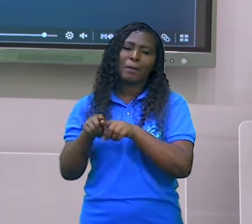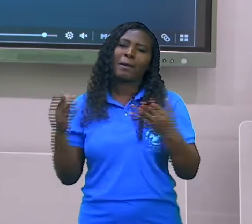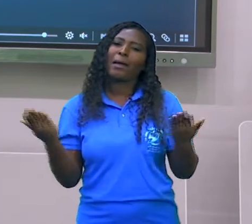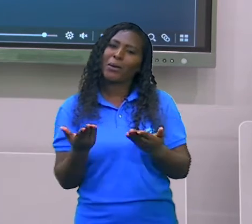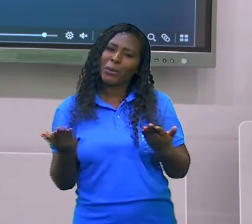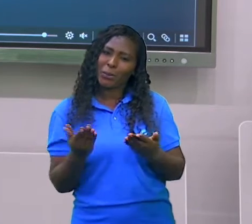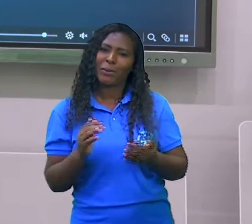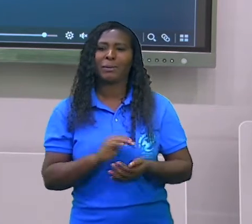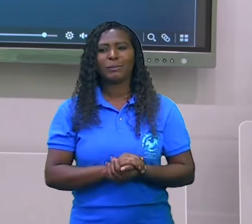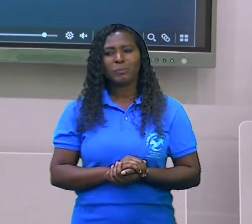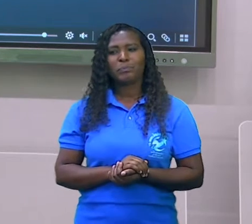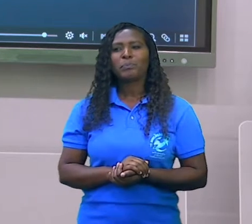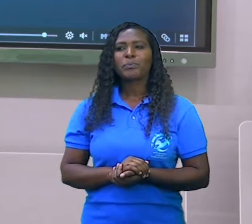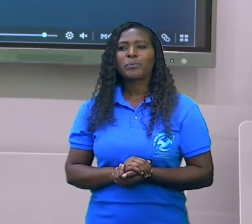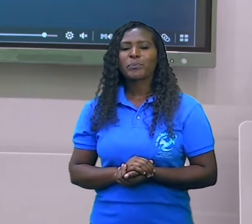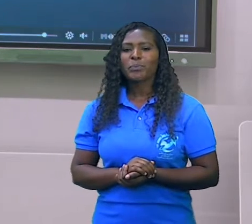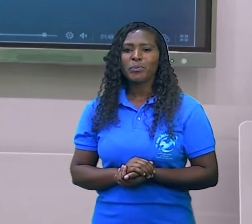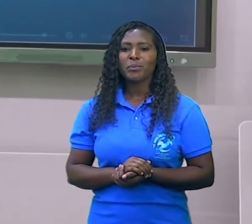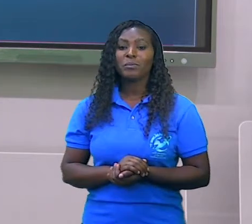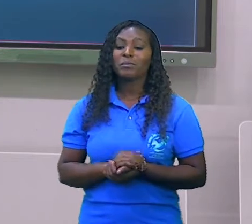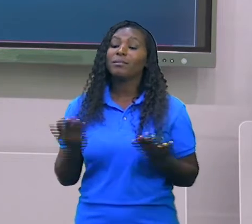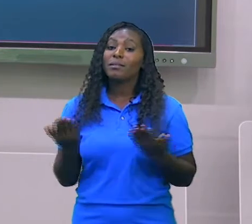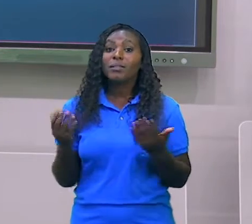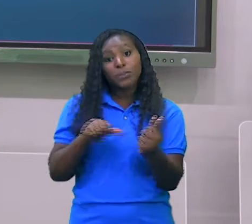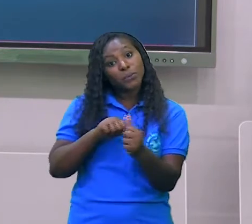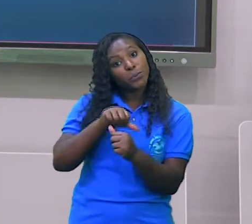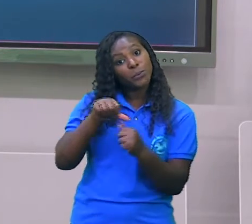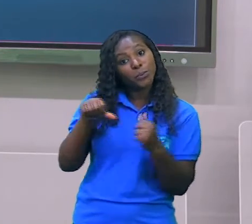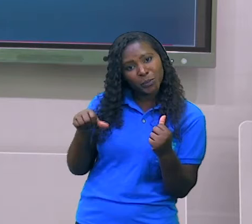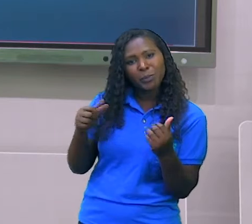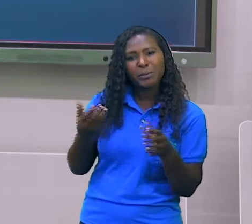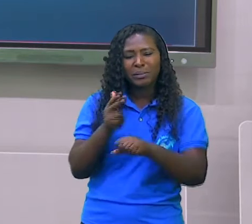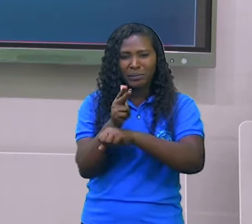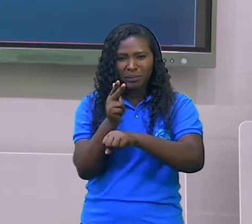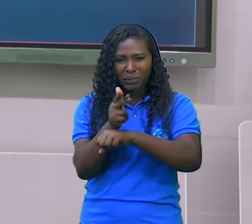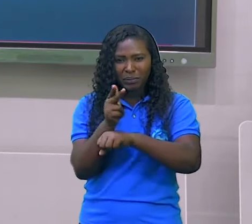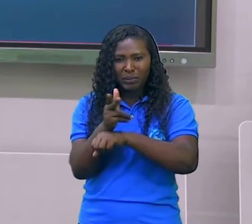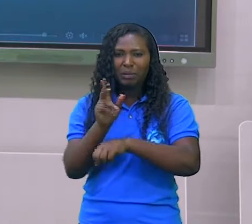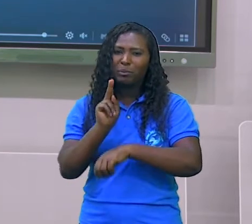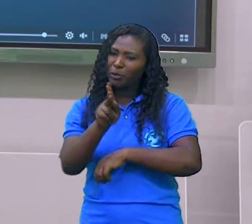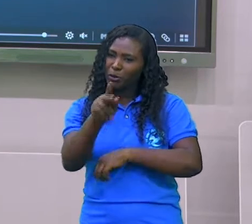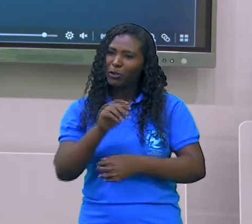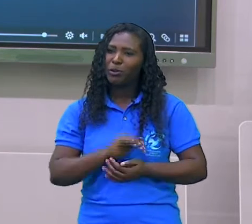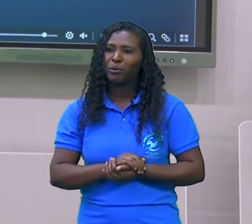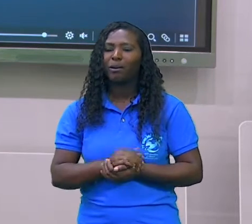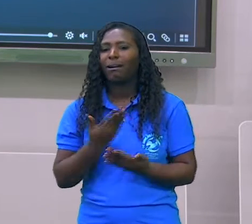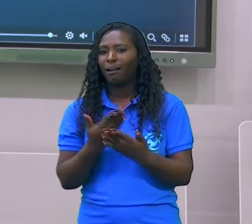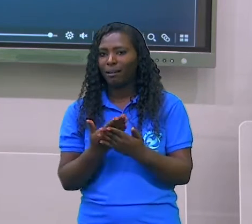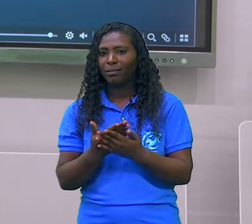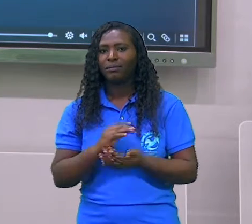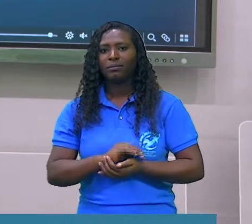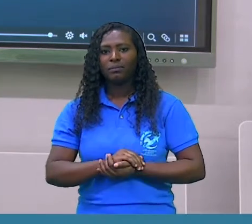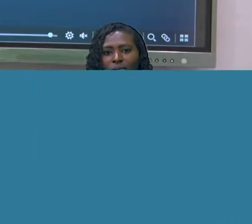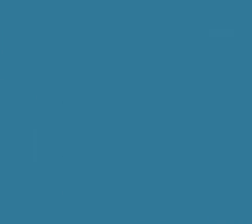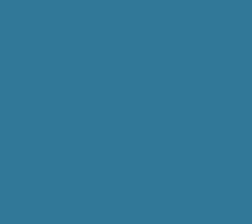só dar uma mudada aqui no vídeo para continuarmos a nossa aula.